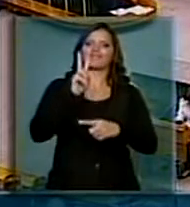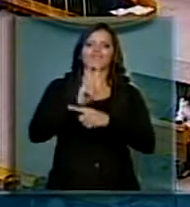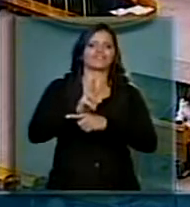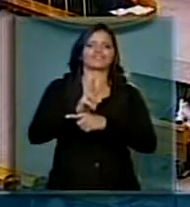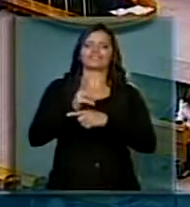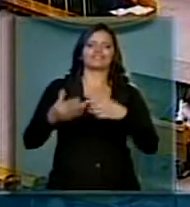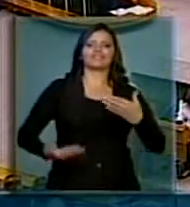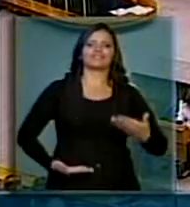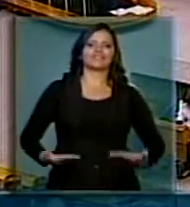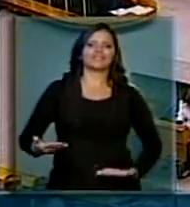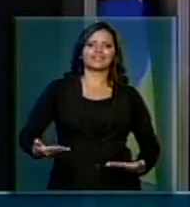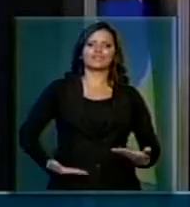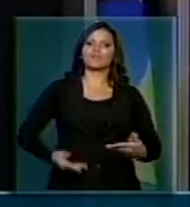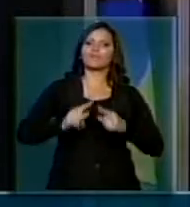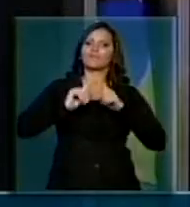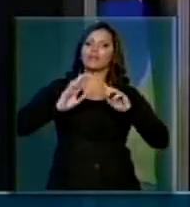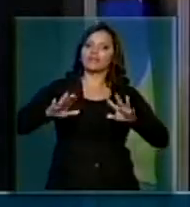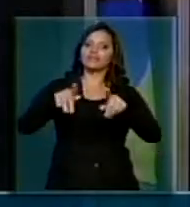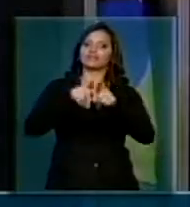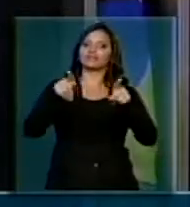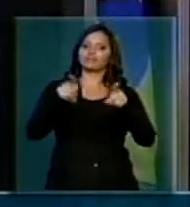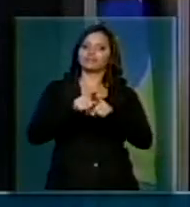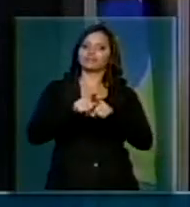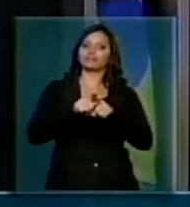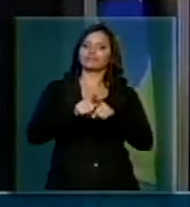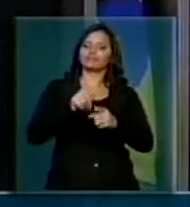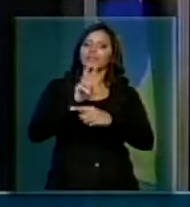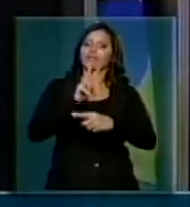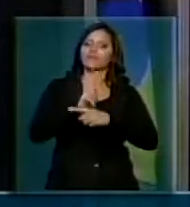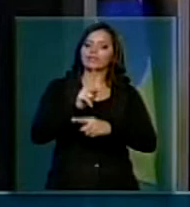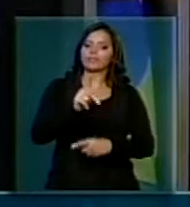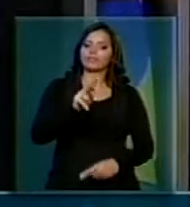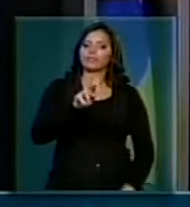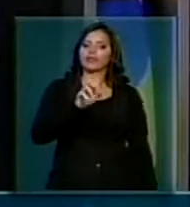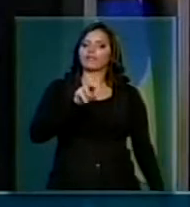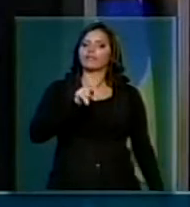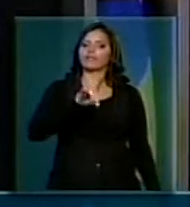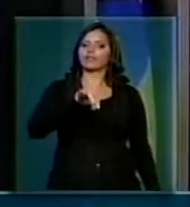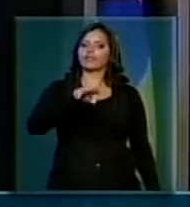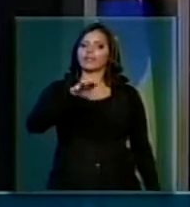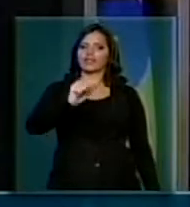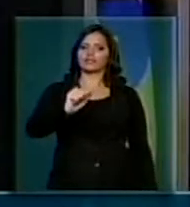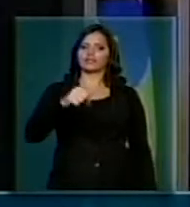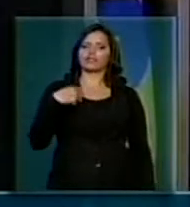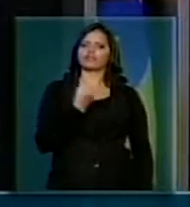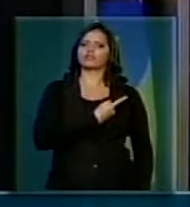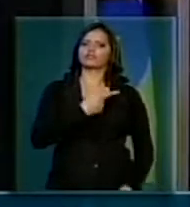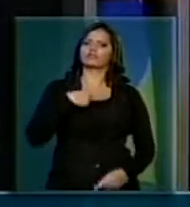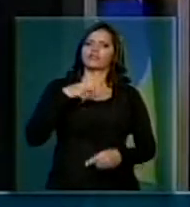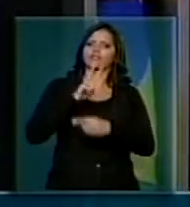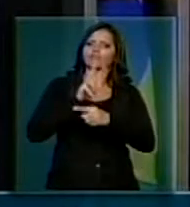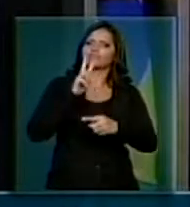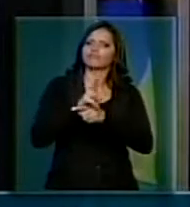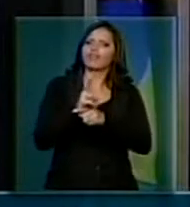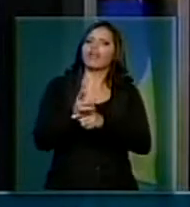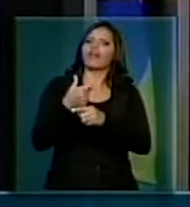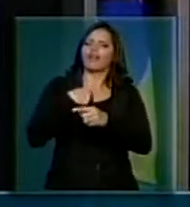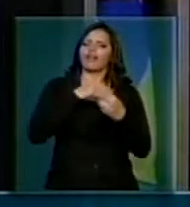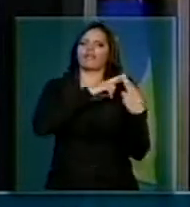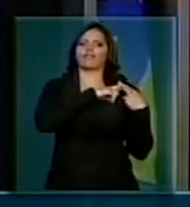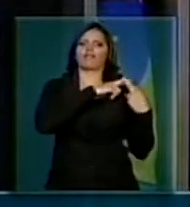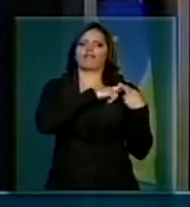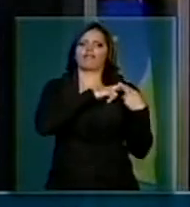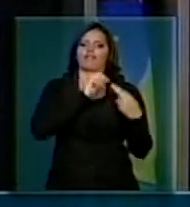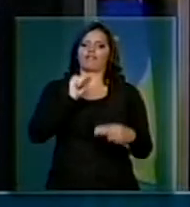dos servidores, mas, sobretudo, de defesa da previdência. Nós vamos contar com a FIP e com o DIAP